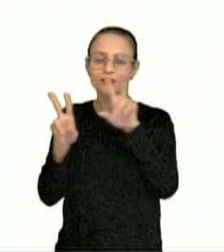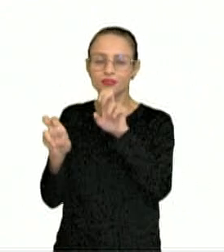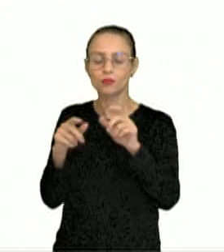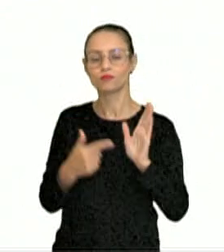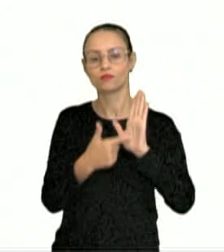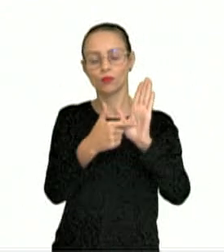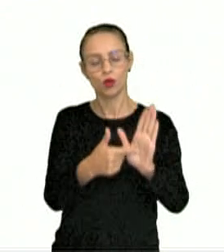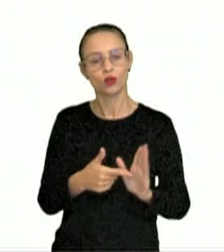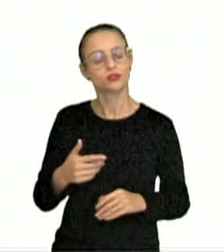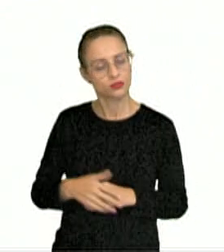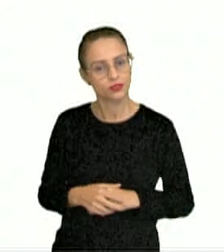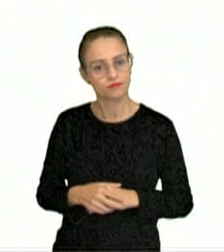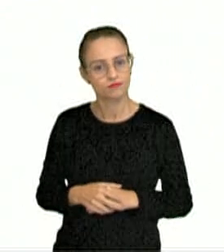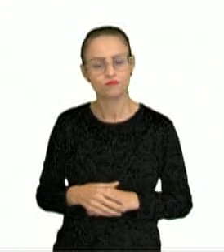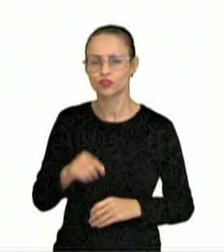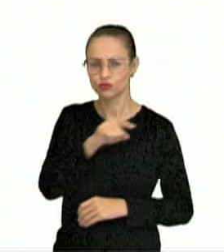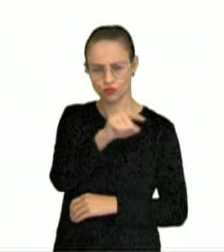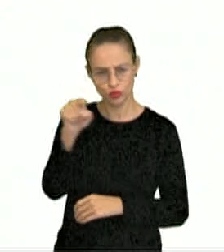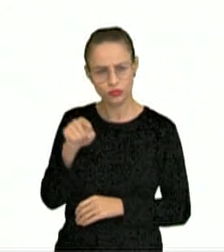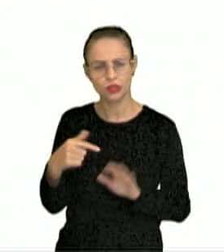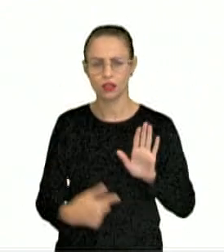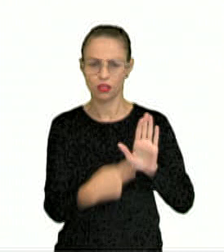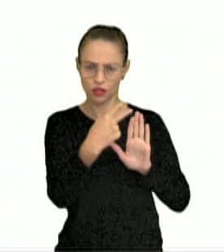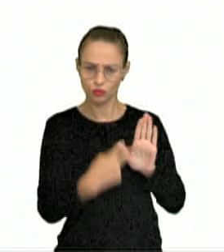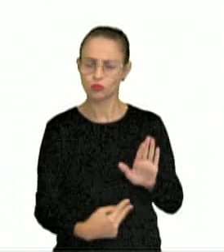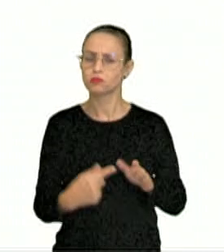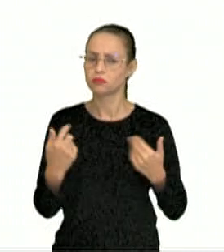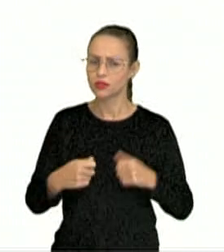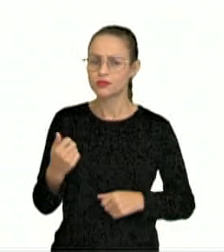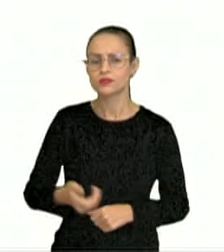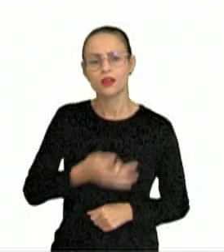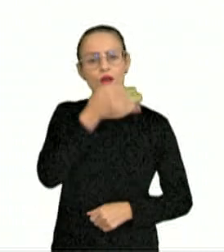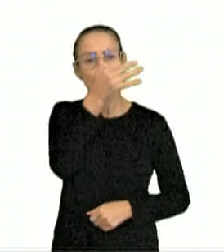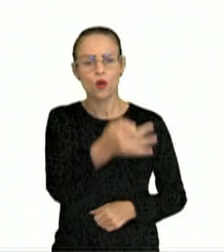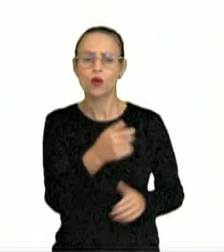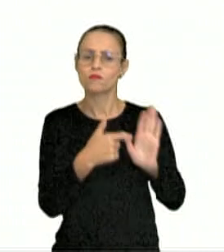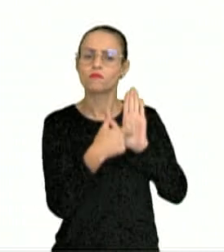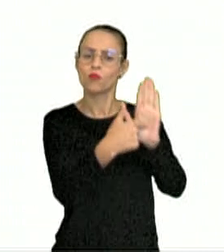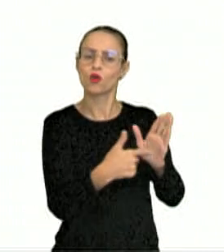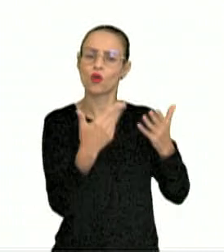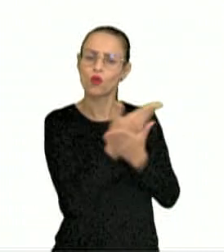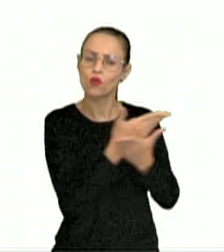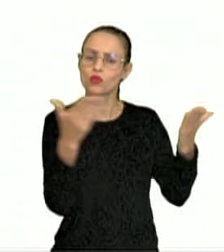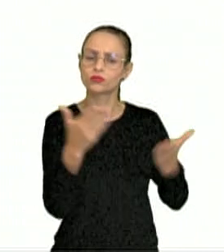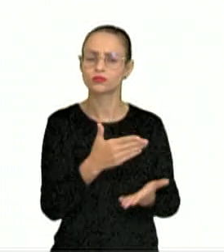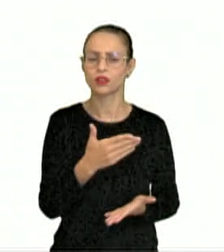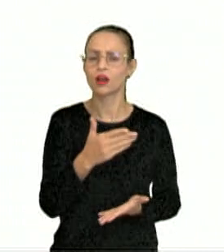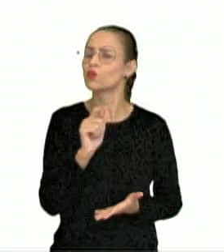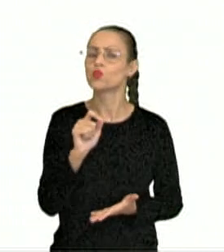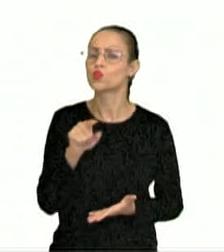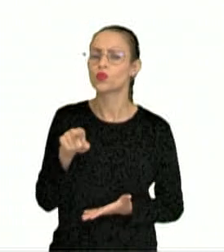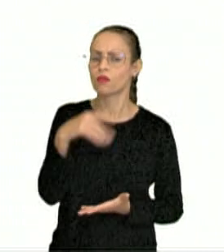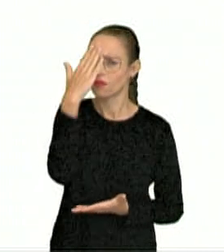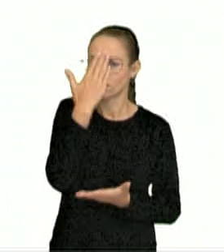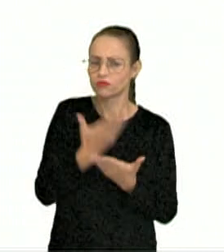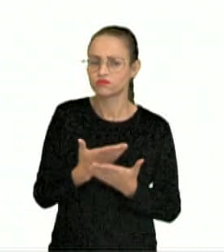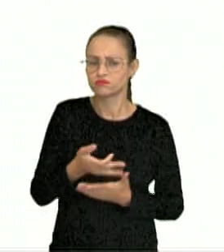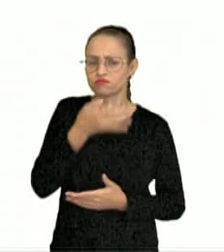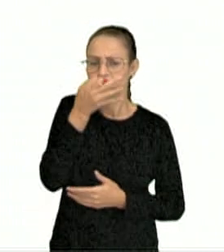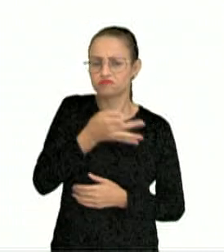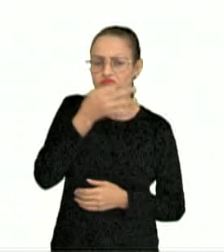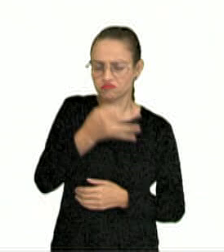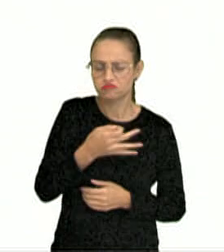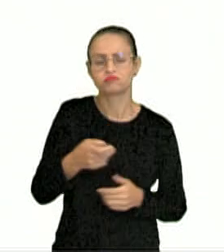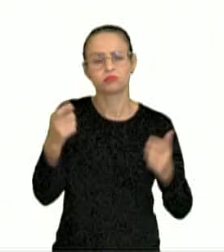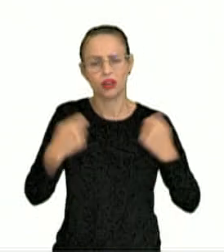deve manifestar o seu pensamento, que ele acredita, deve mostrar ao mundo, gritar ao mundo tudo o que ele acha a